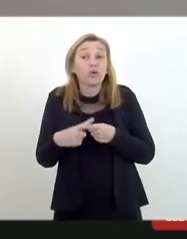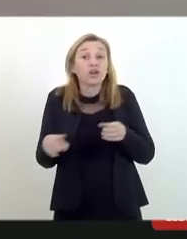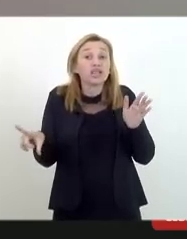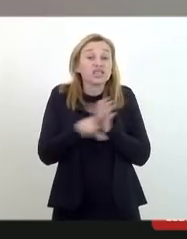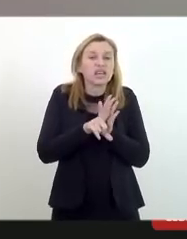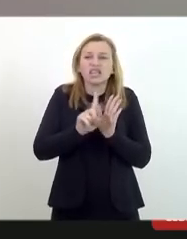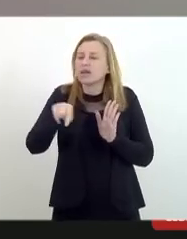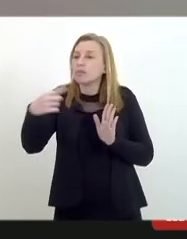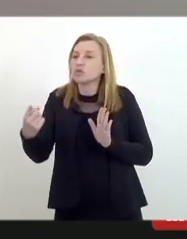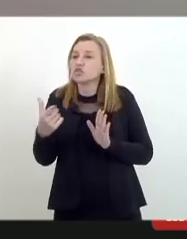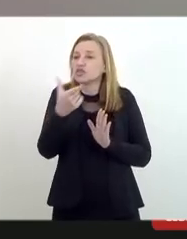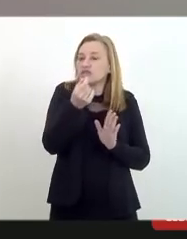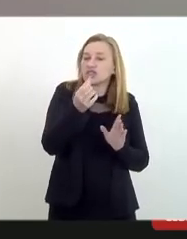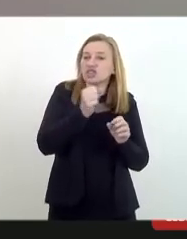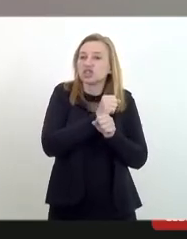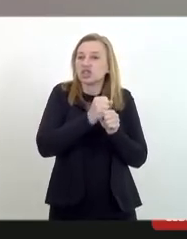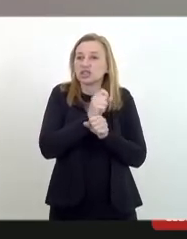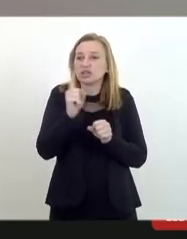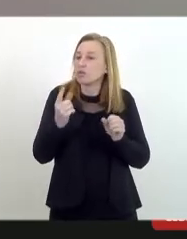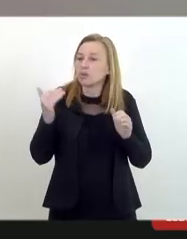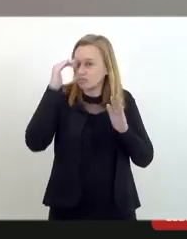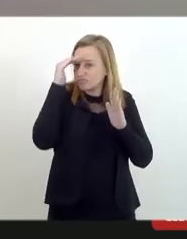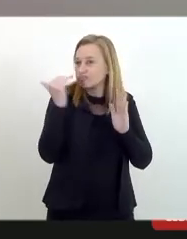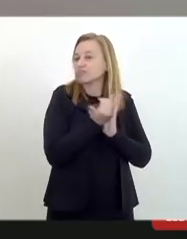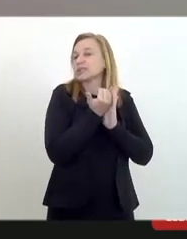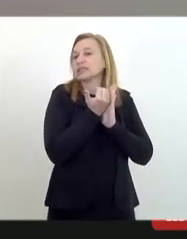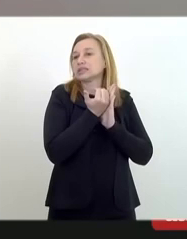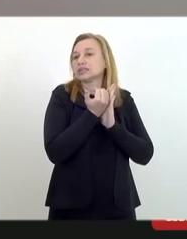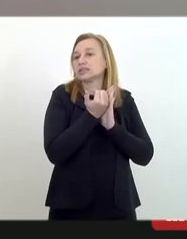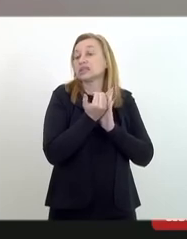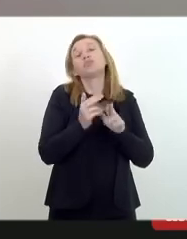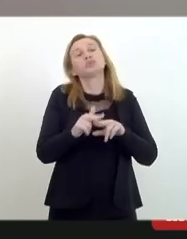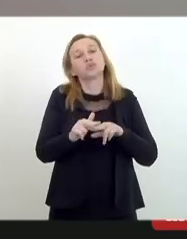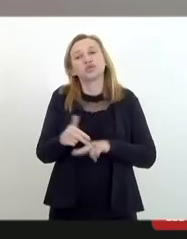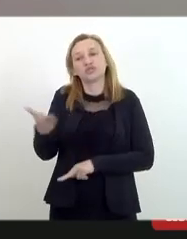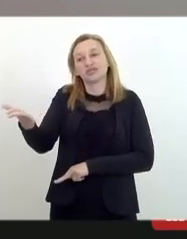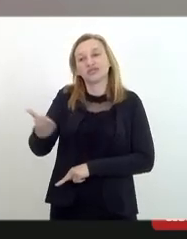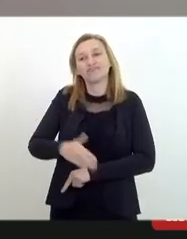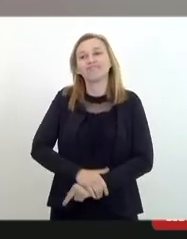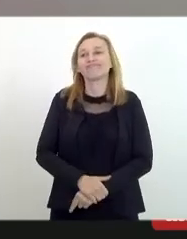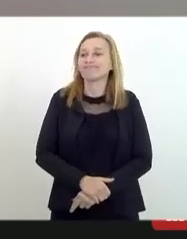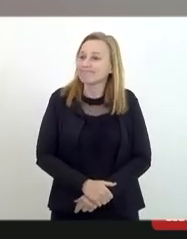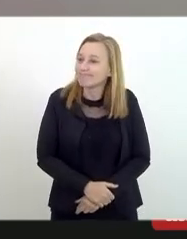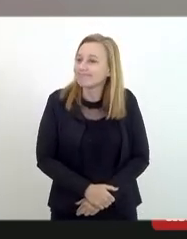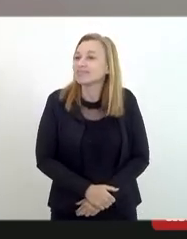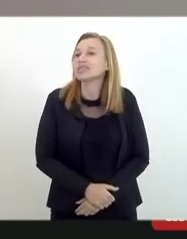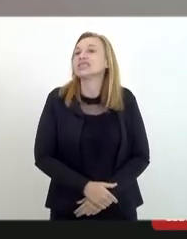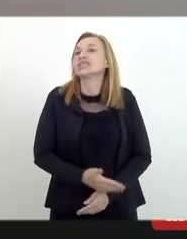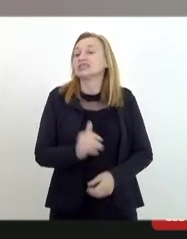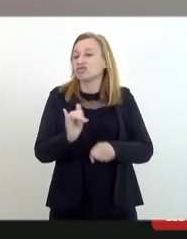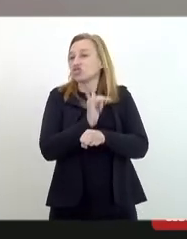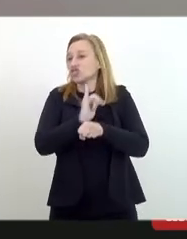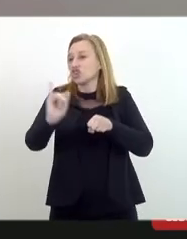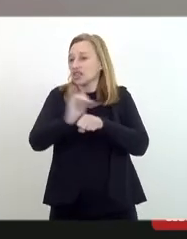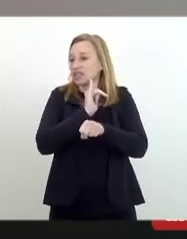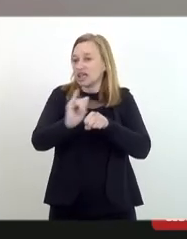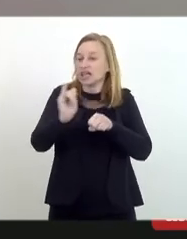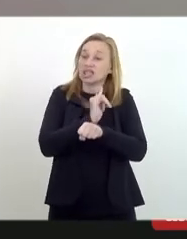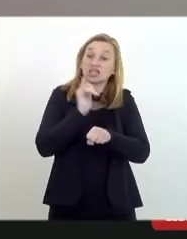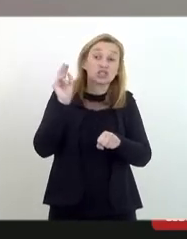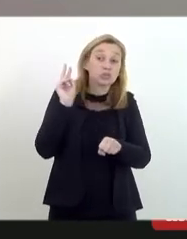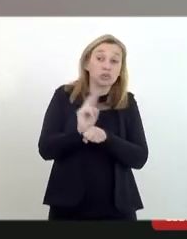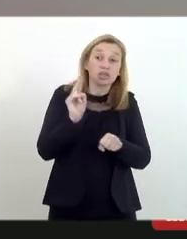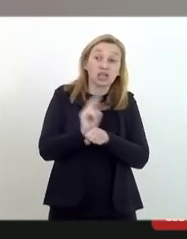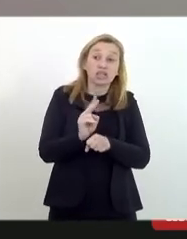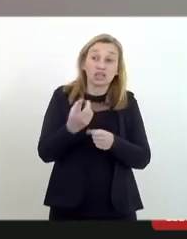de 20 anos ela não é aplicada por conta dessas situações existem estratégias de defesa um